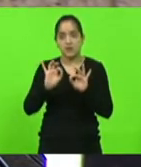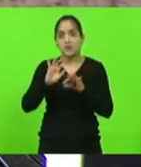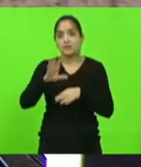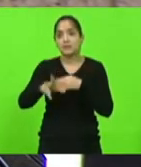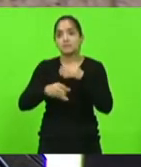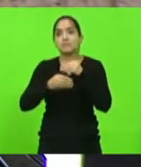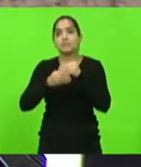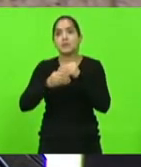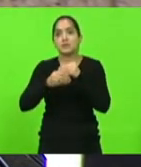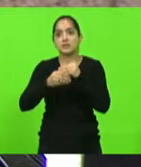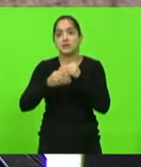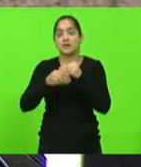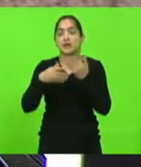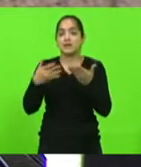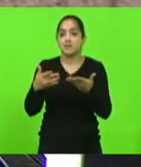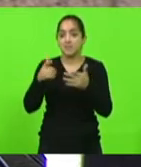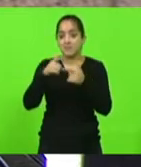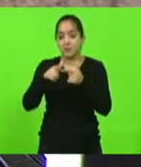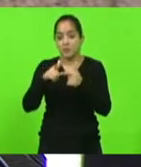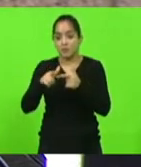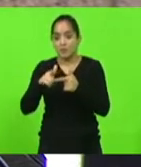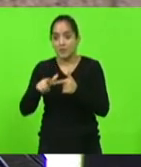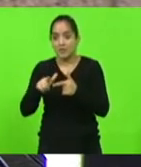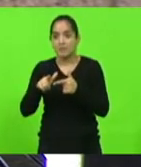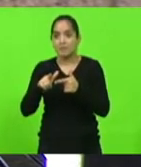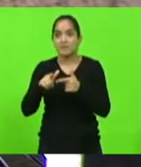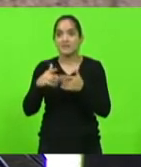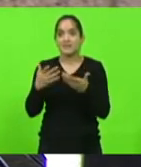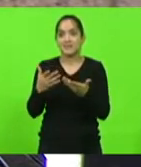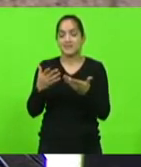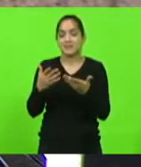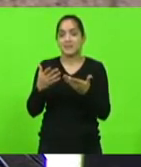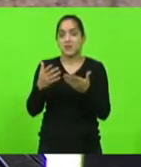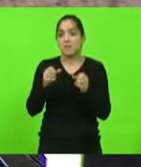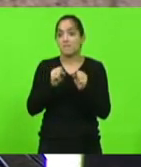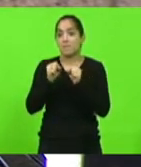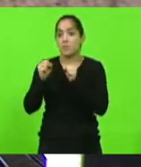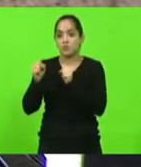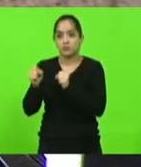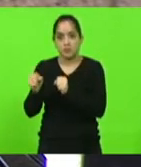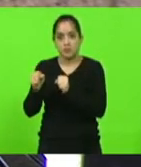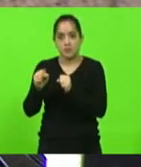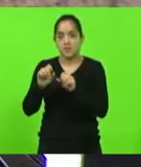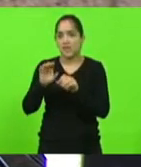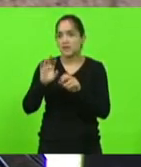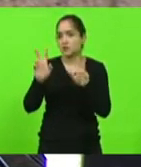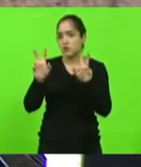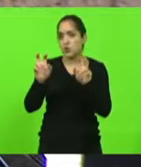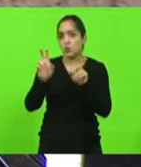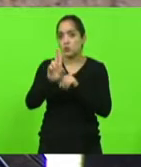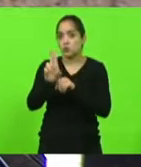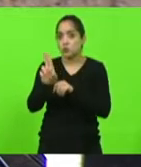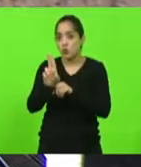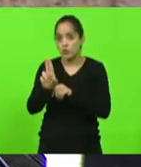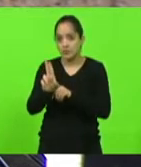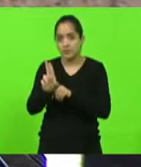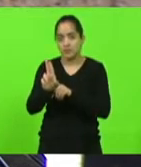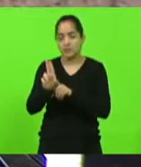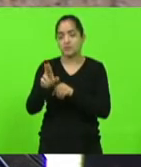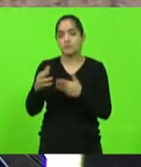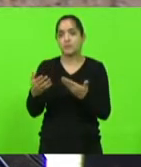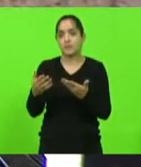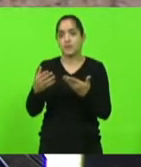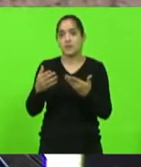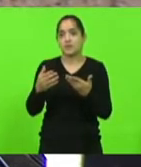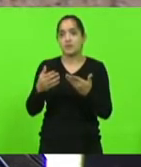projeto. O problema é que emenda não tem poder normativo, a emenda é apenas o título do projeto. No corpo do projeto,